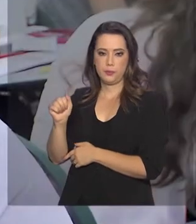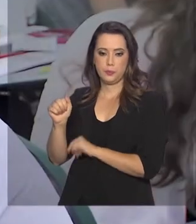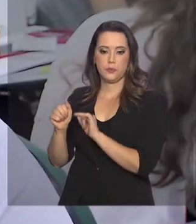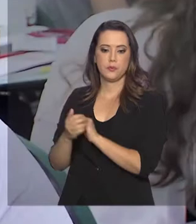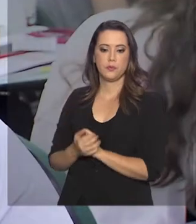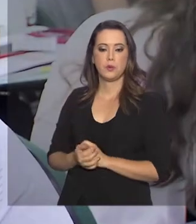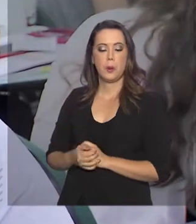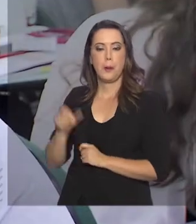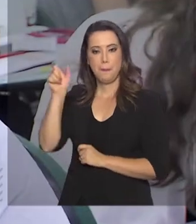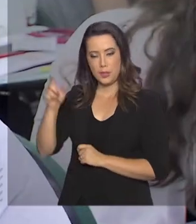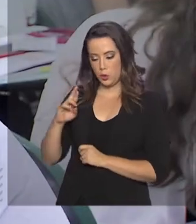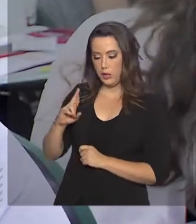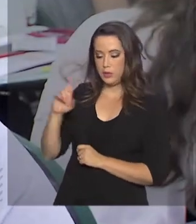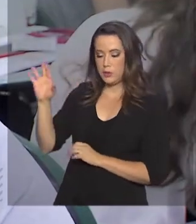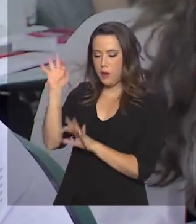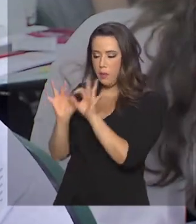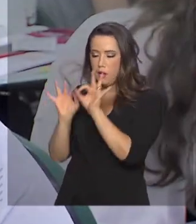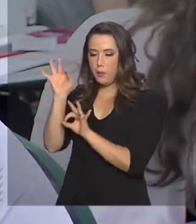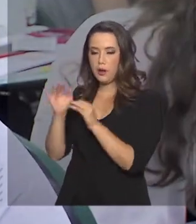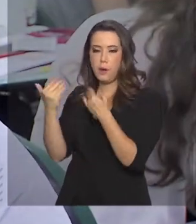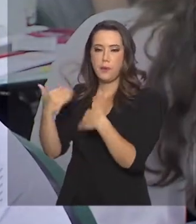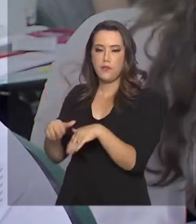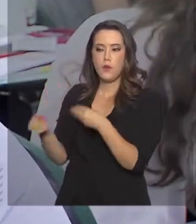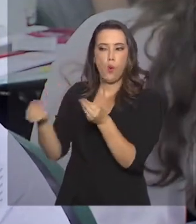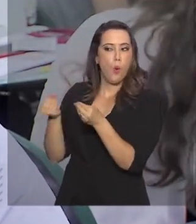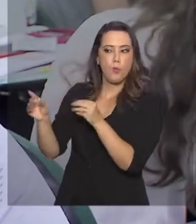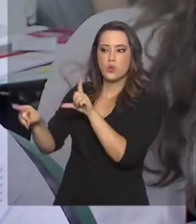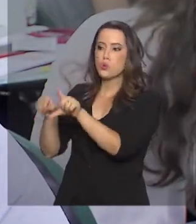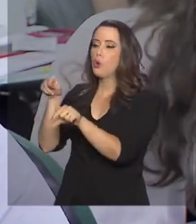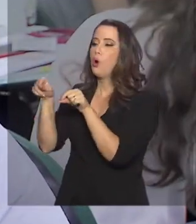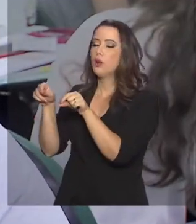responsáveis pela elaboração da prova e como elas são escolhidas?